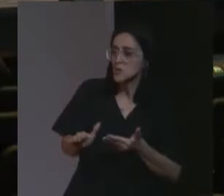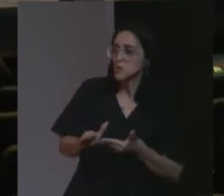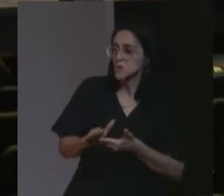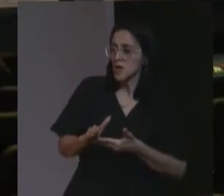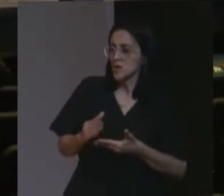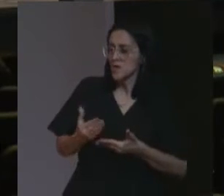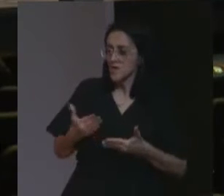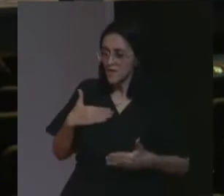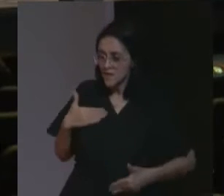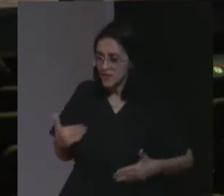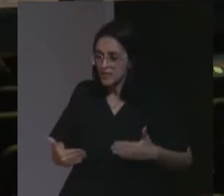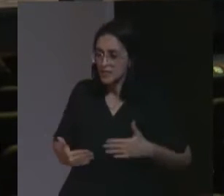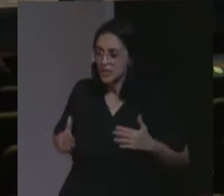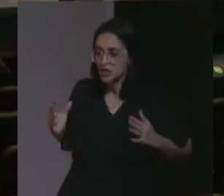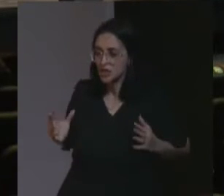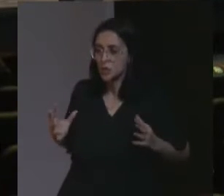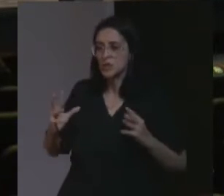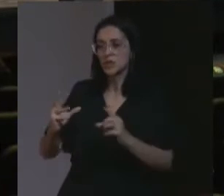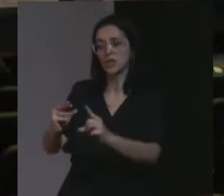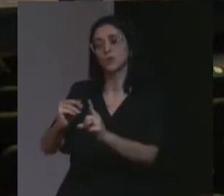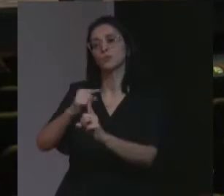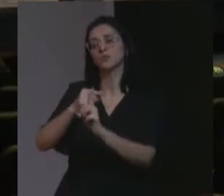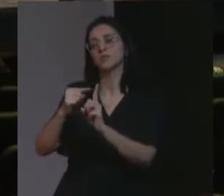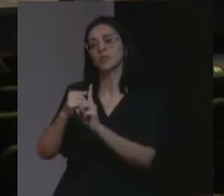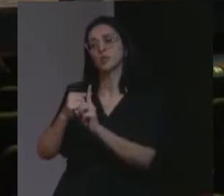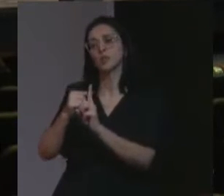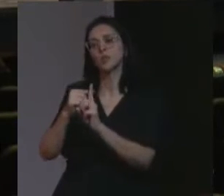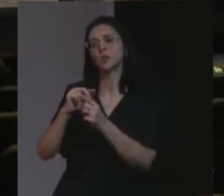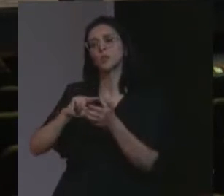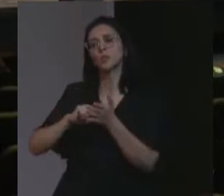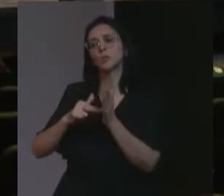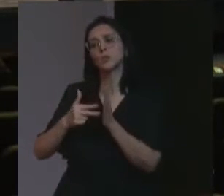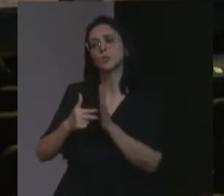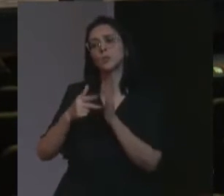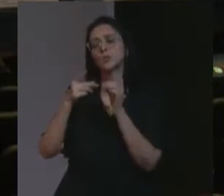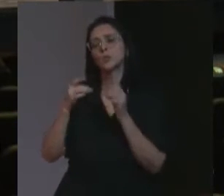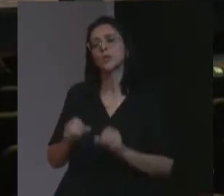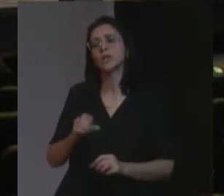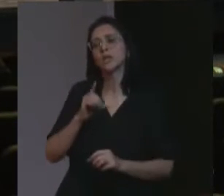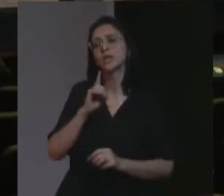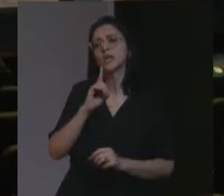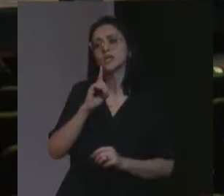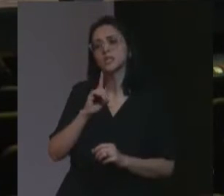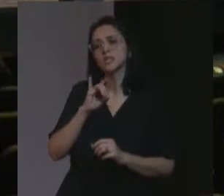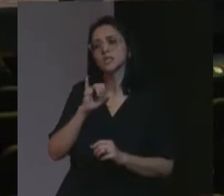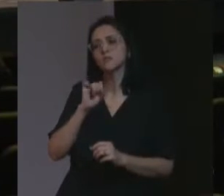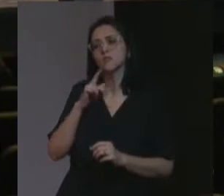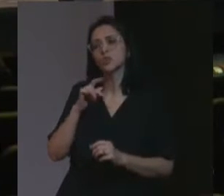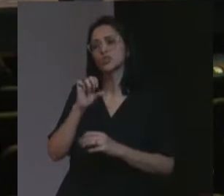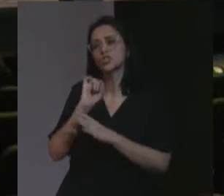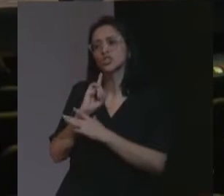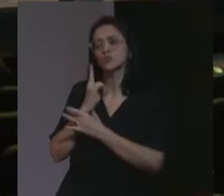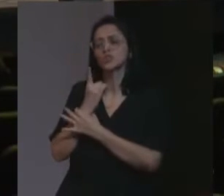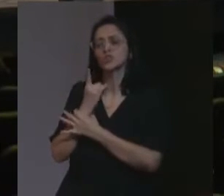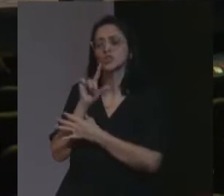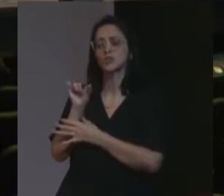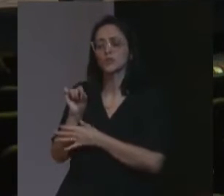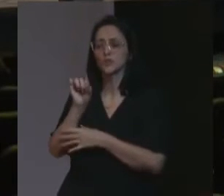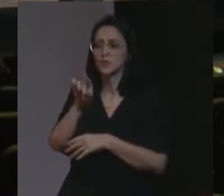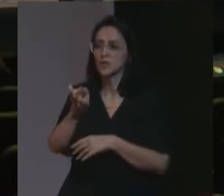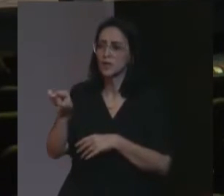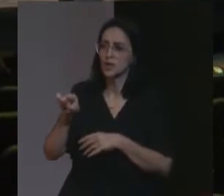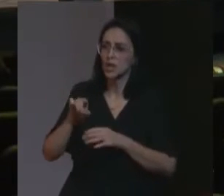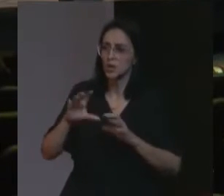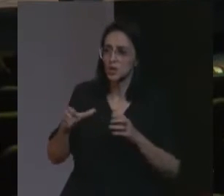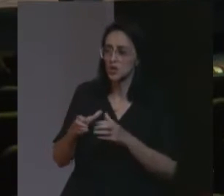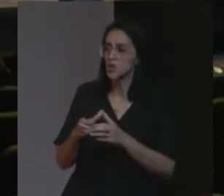física, total, ou parcial, o que quis dizer, esse dispositivo, que o grupo, é submetido, a condições, de tal